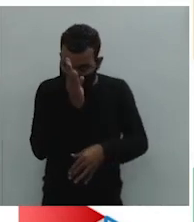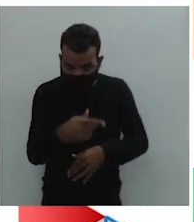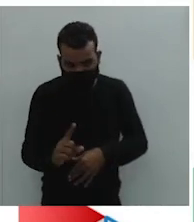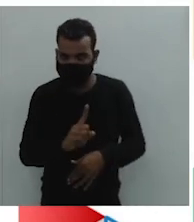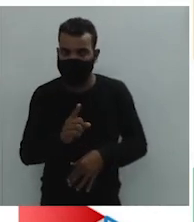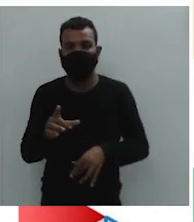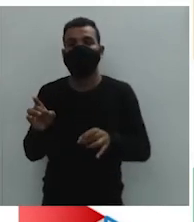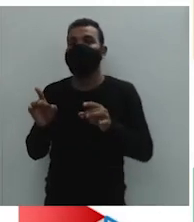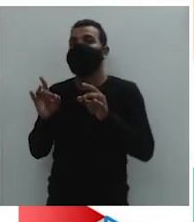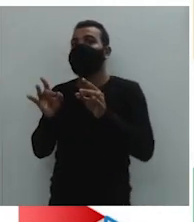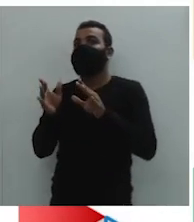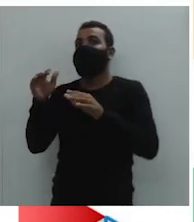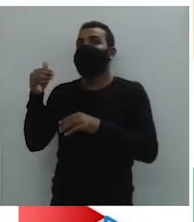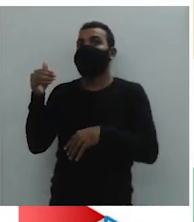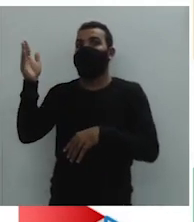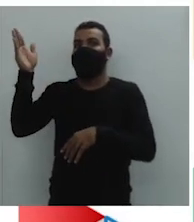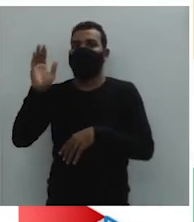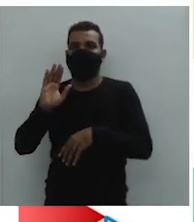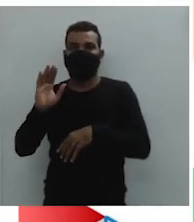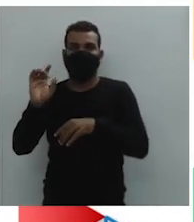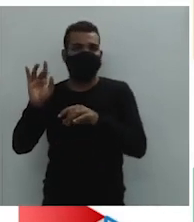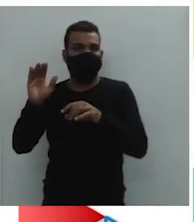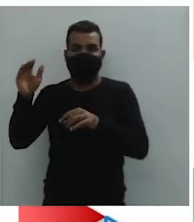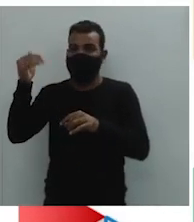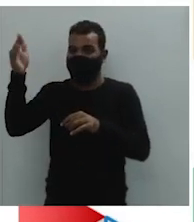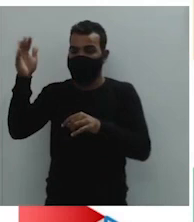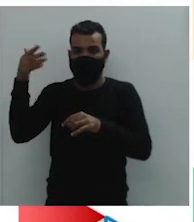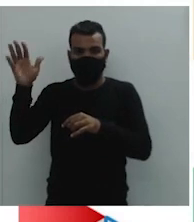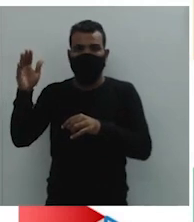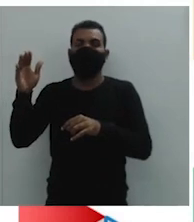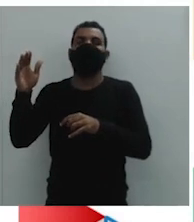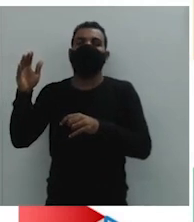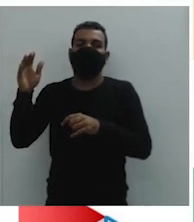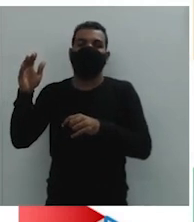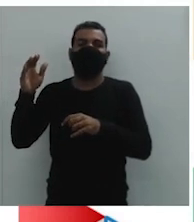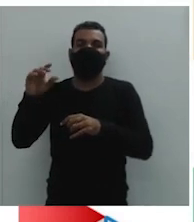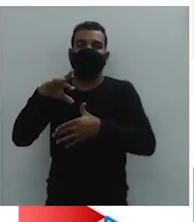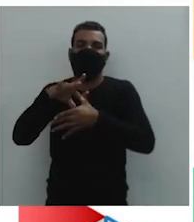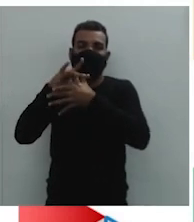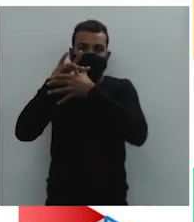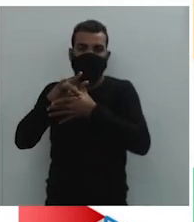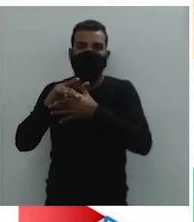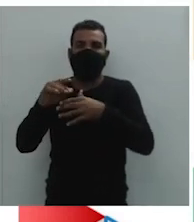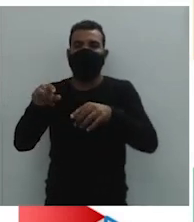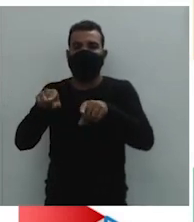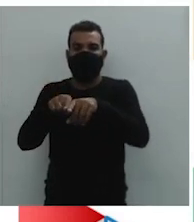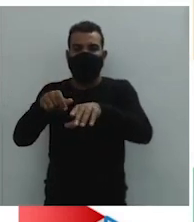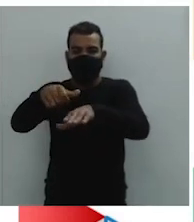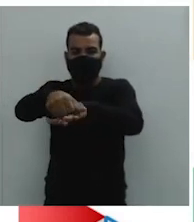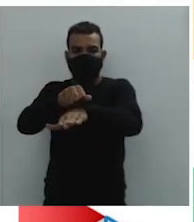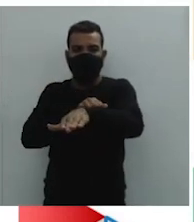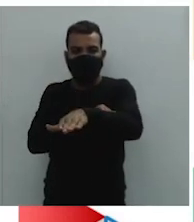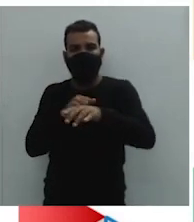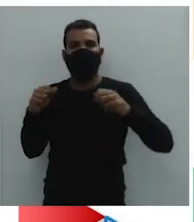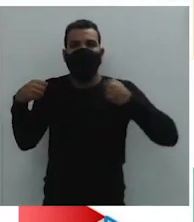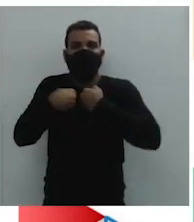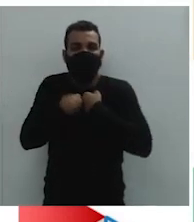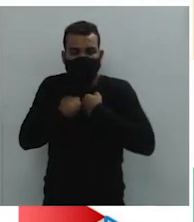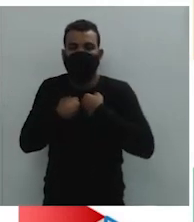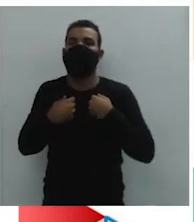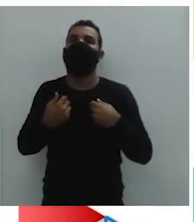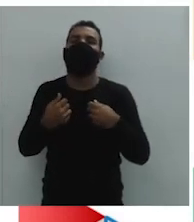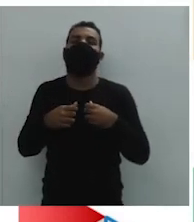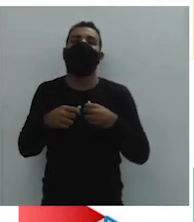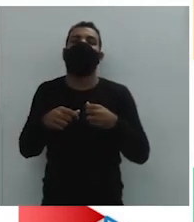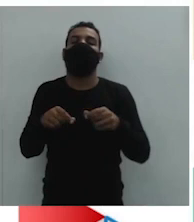naquele período ali, somente o mercado interno. Com carne, com couro, né? E os animais, eles serviam